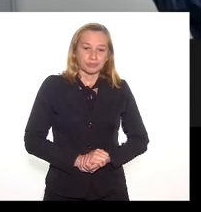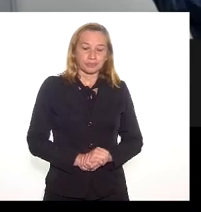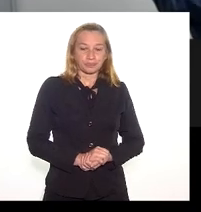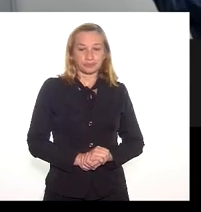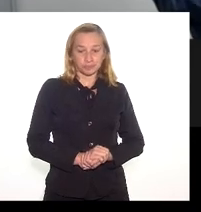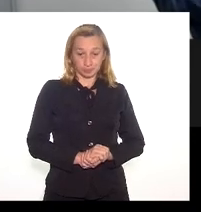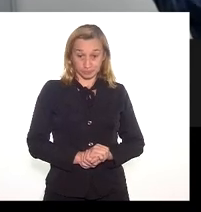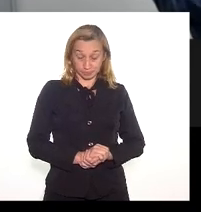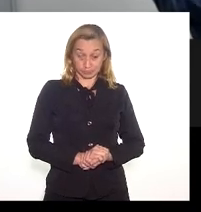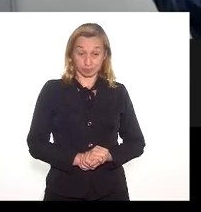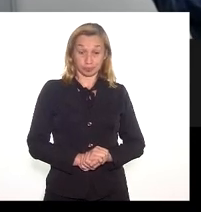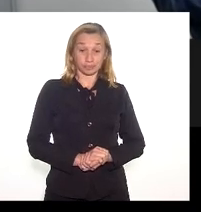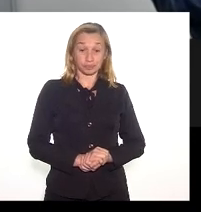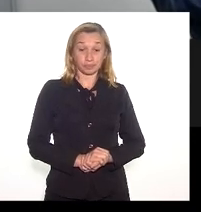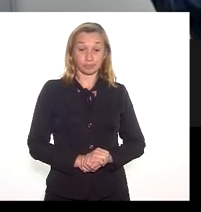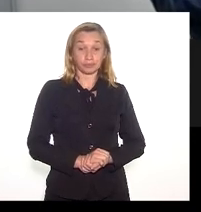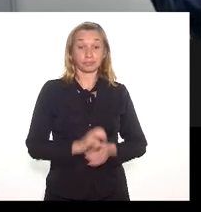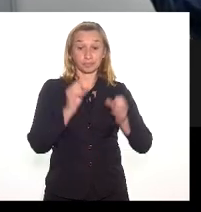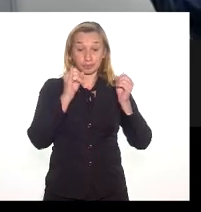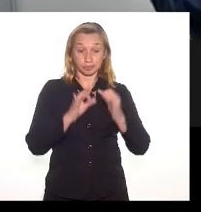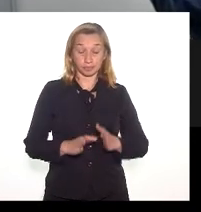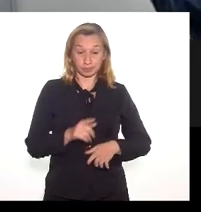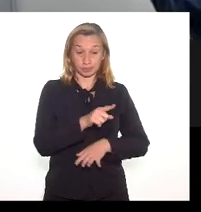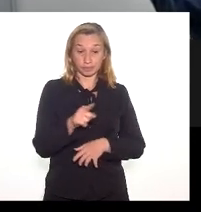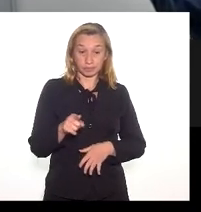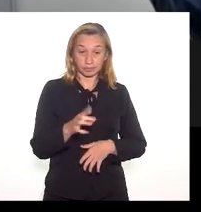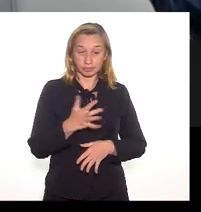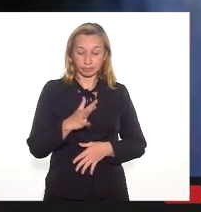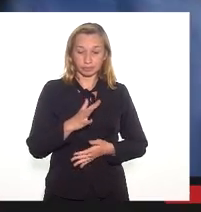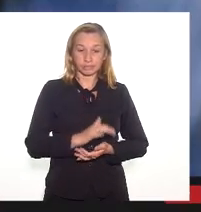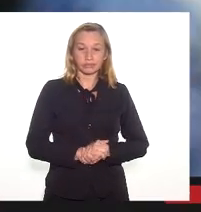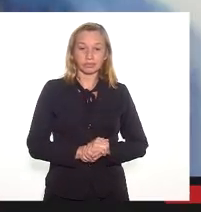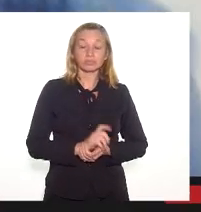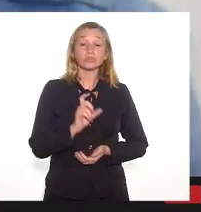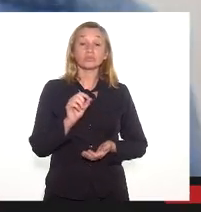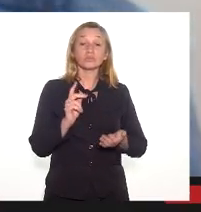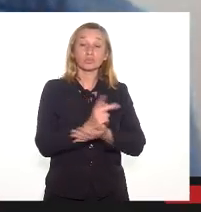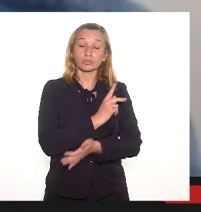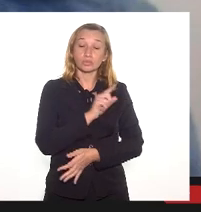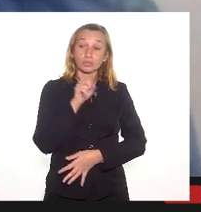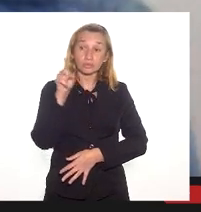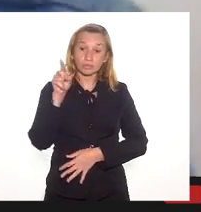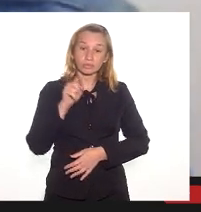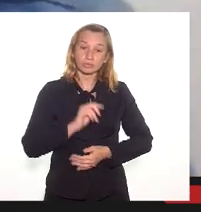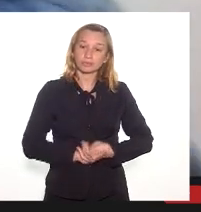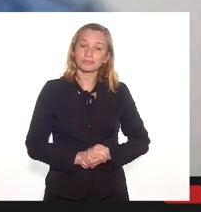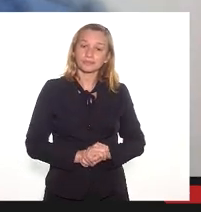Bom, é, eu vou explicar aqui para vocês mais ou menos o que que está acontecendo lá.